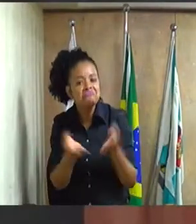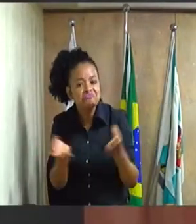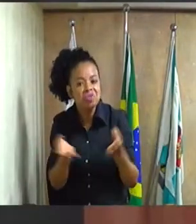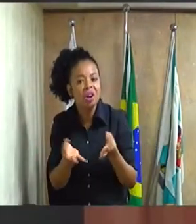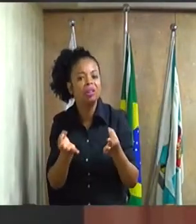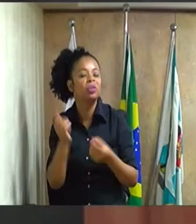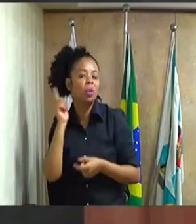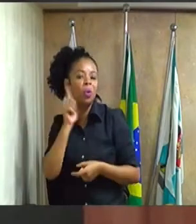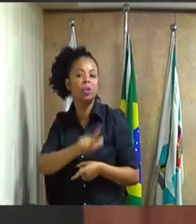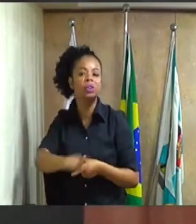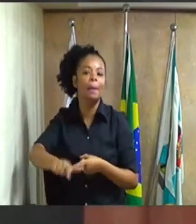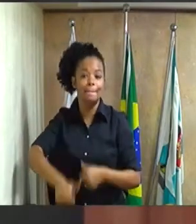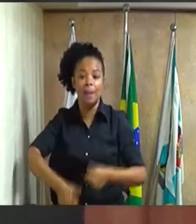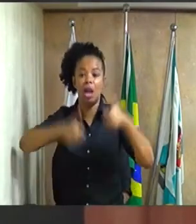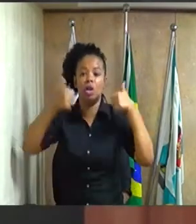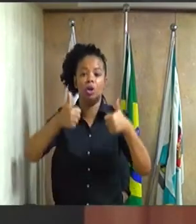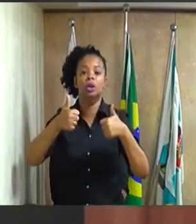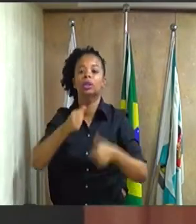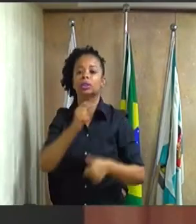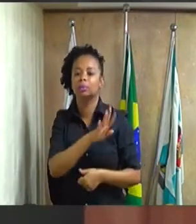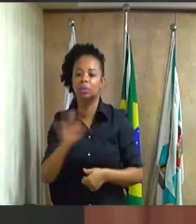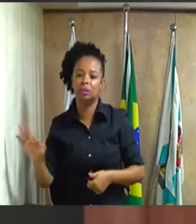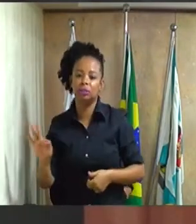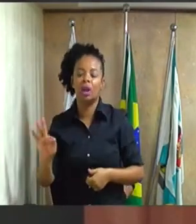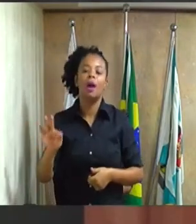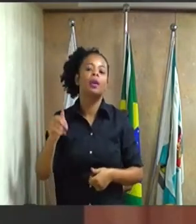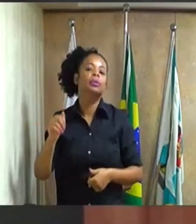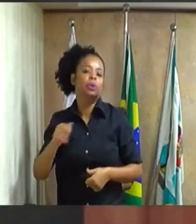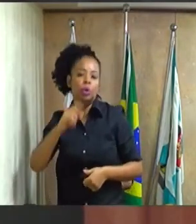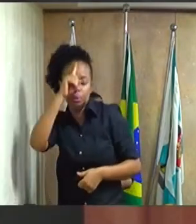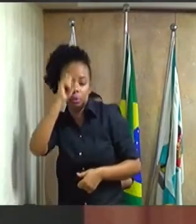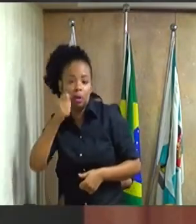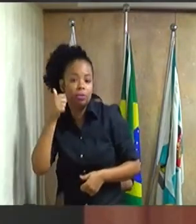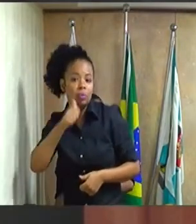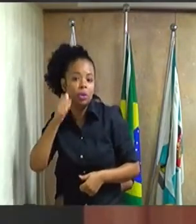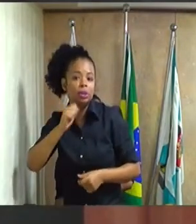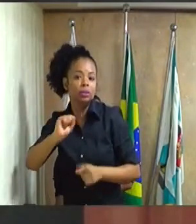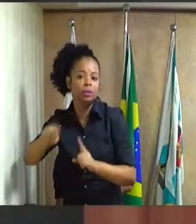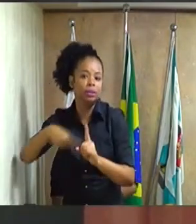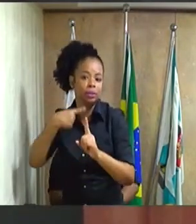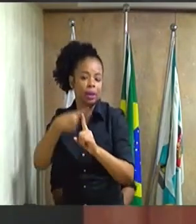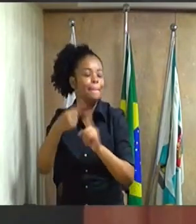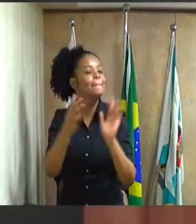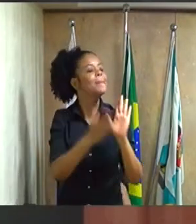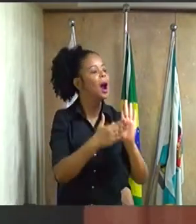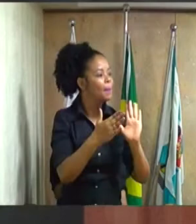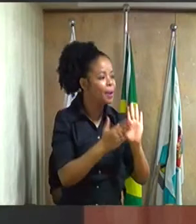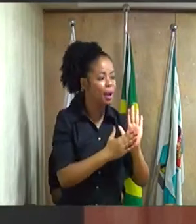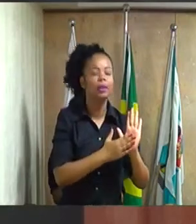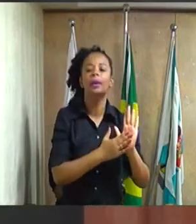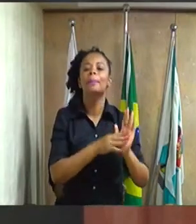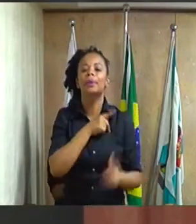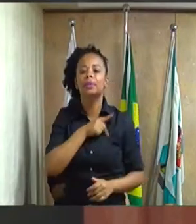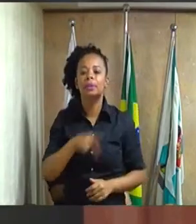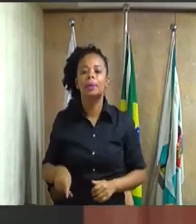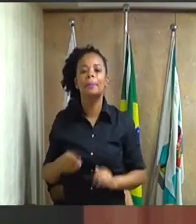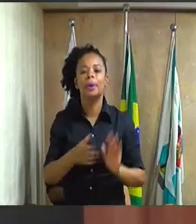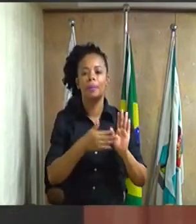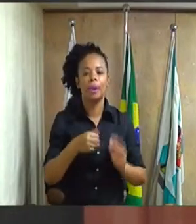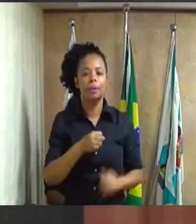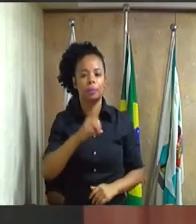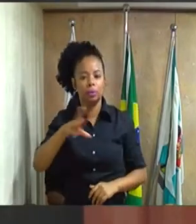presidente, vai ser um dos melhores da Baixada Fluminense, o hospital da mulher em Santa Cruz da Serra. Parabéns, presidente, e para o prefeito Washington Reis.